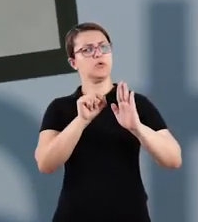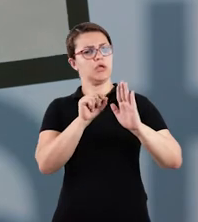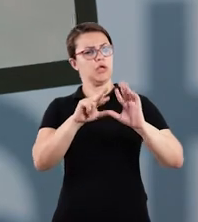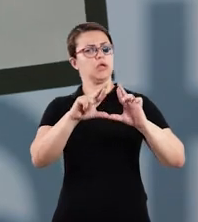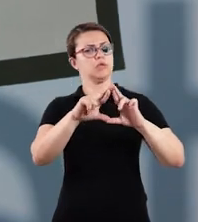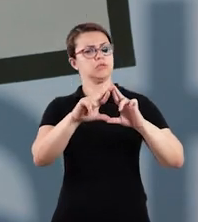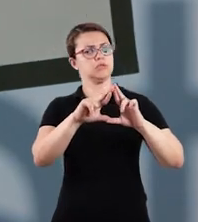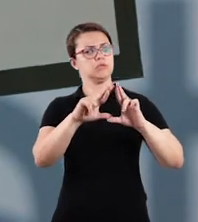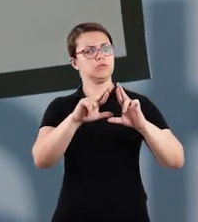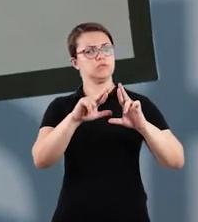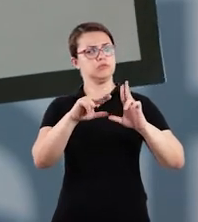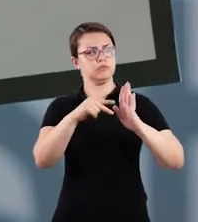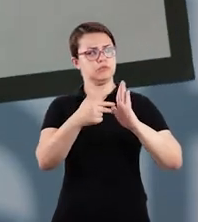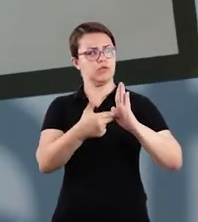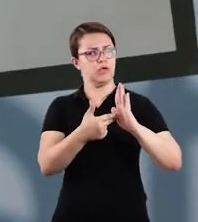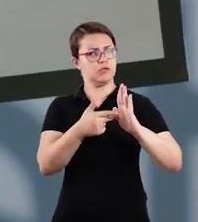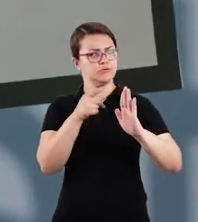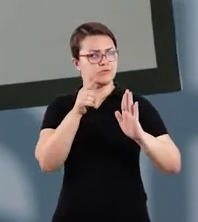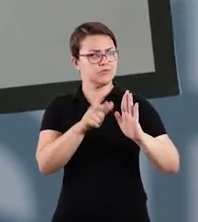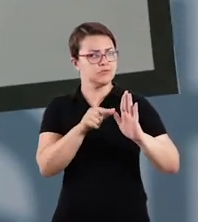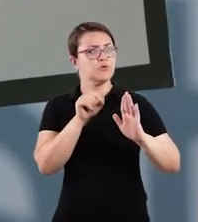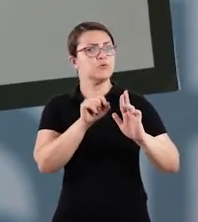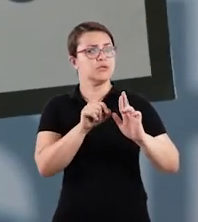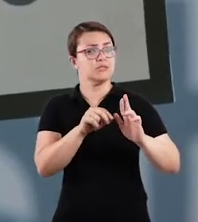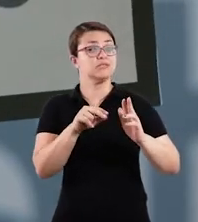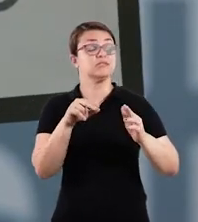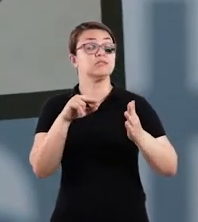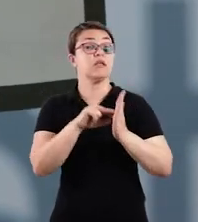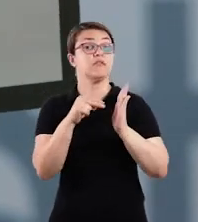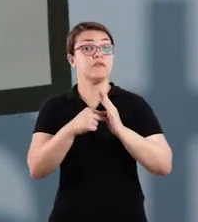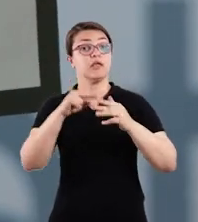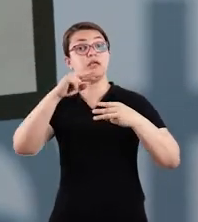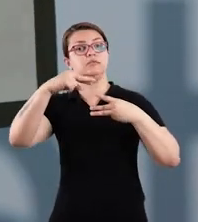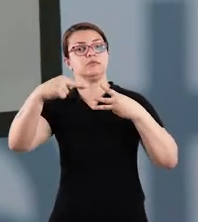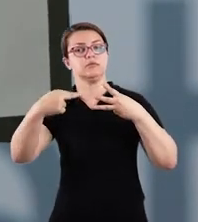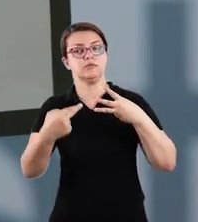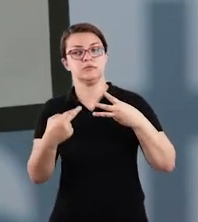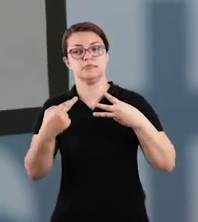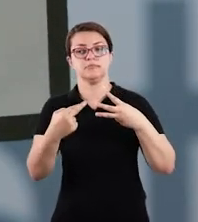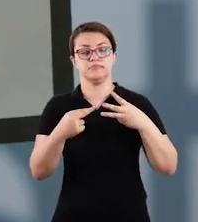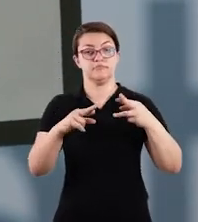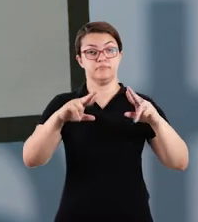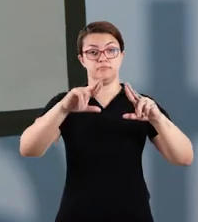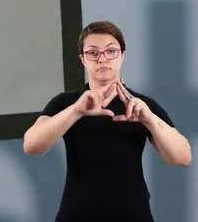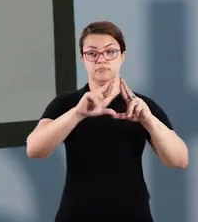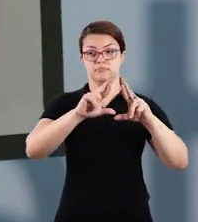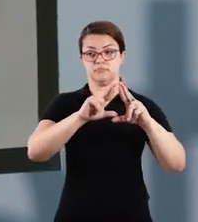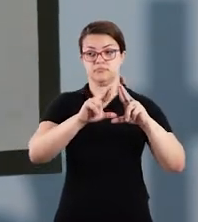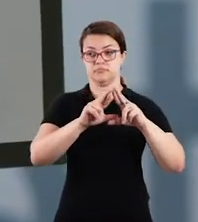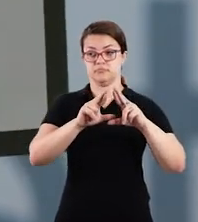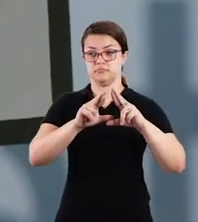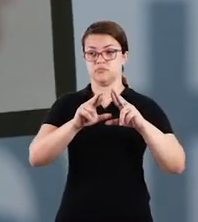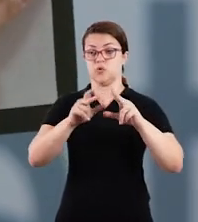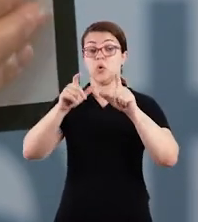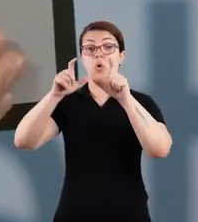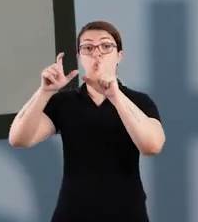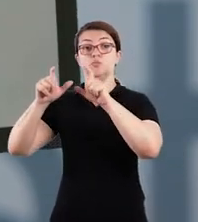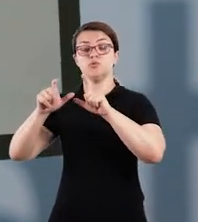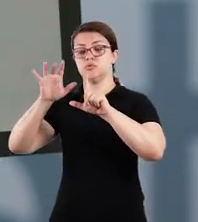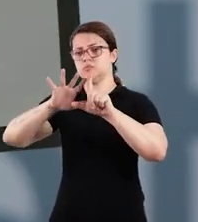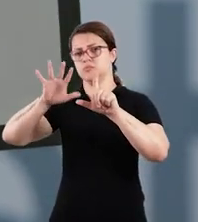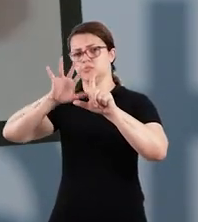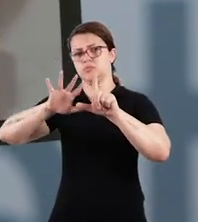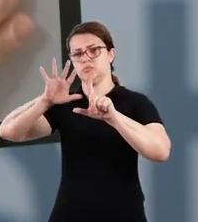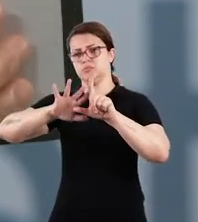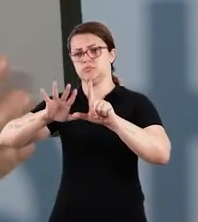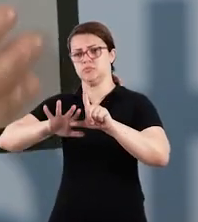é esse? É, acertou que respondeu que é o símbolo da reciclagem. Então, vão encontrar este símbolo nessa